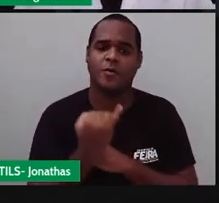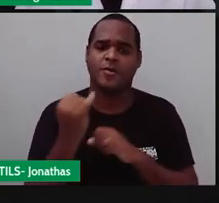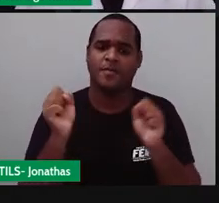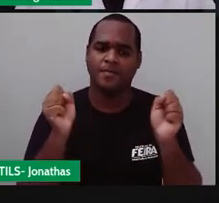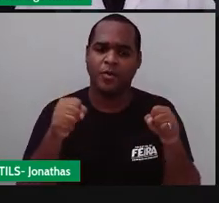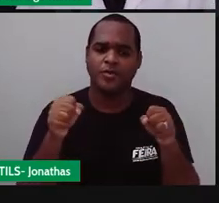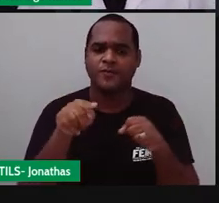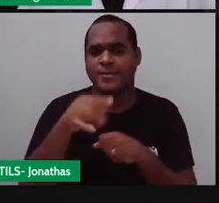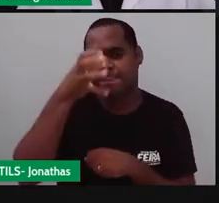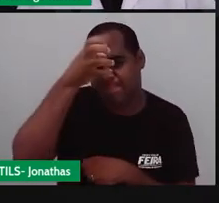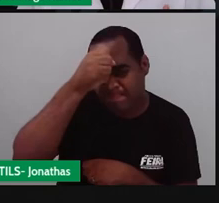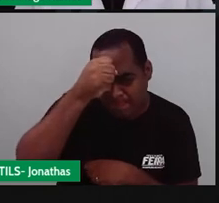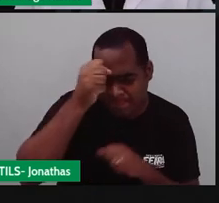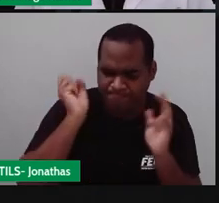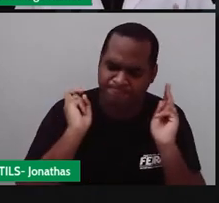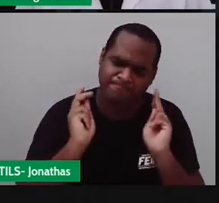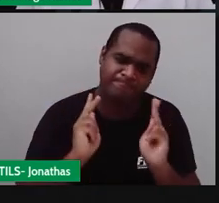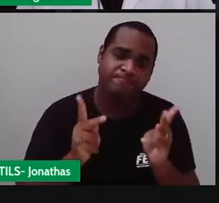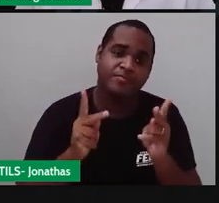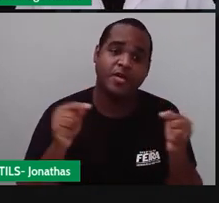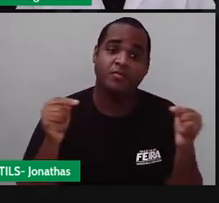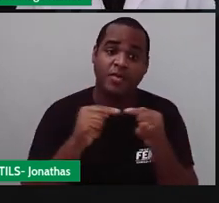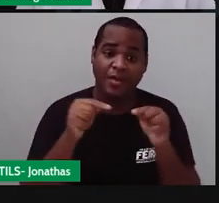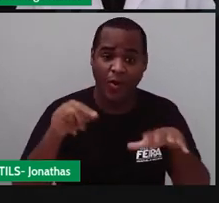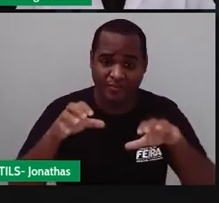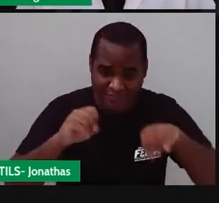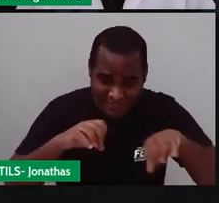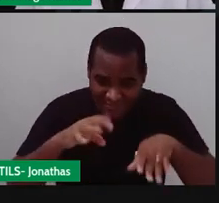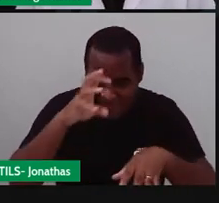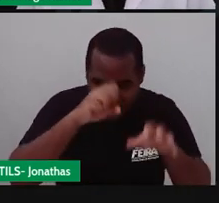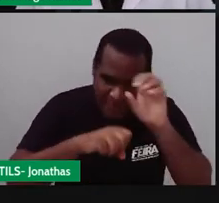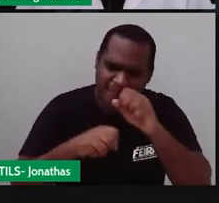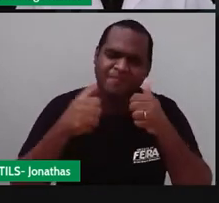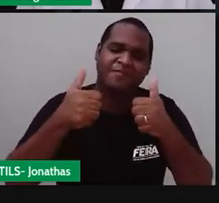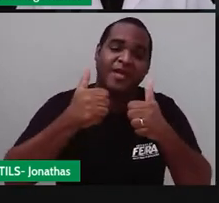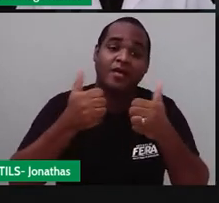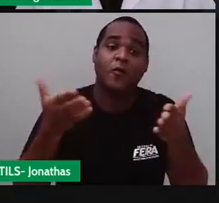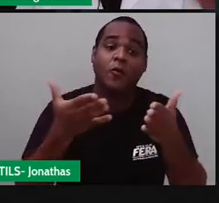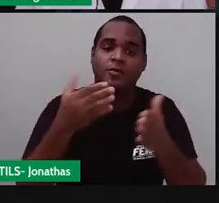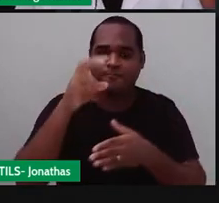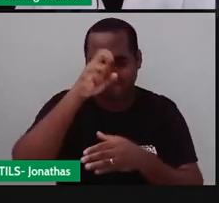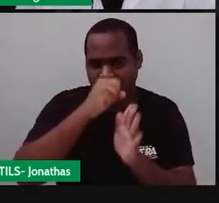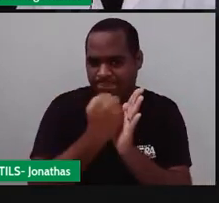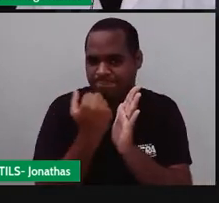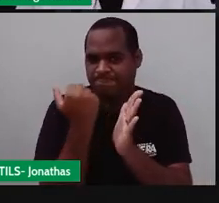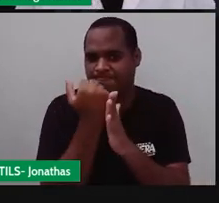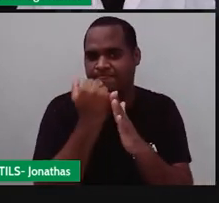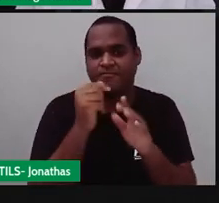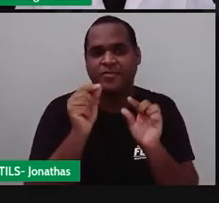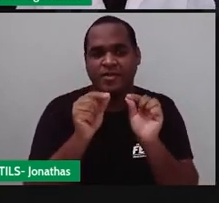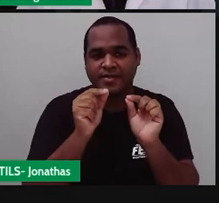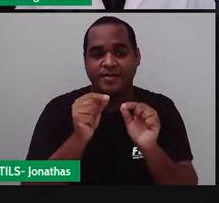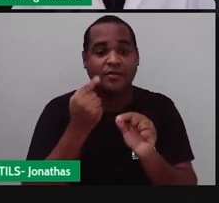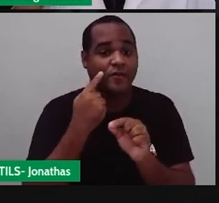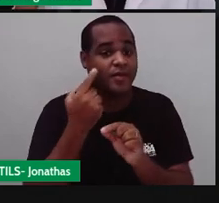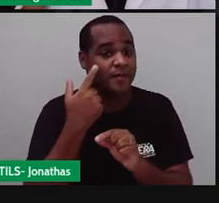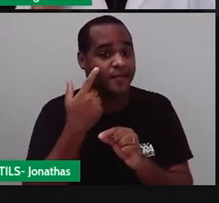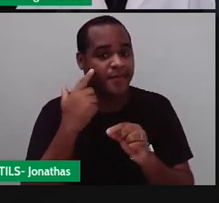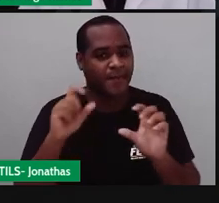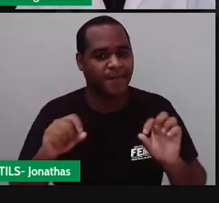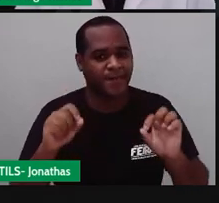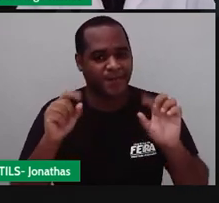continuar aprendendo além da nossa aula tá como professor tô deixando para você aí